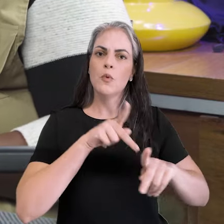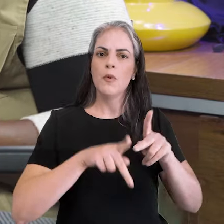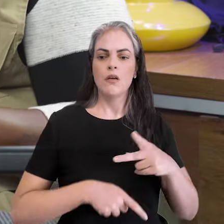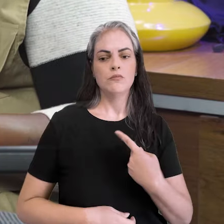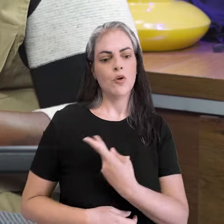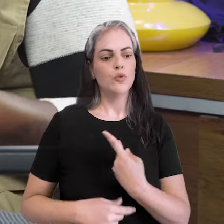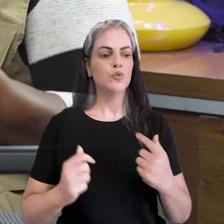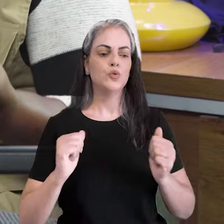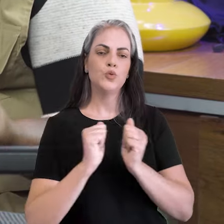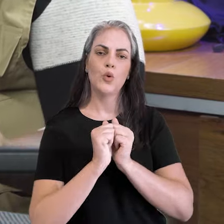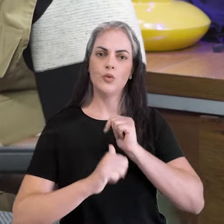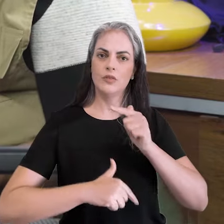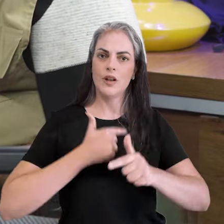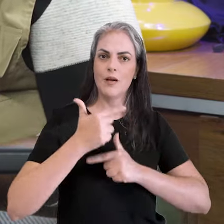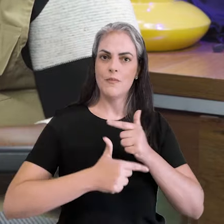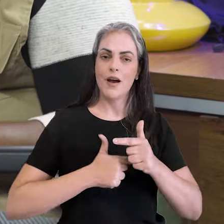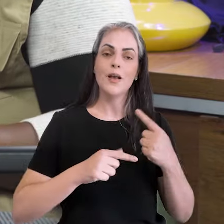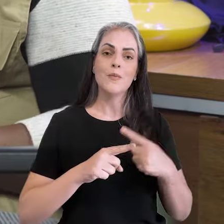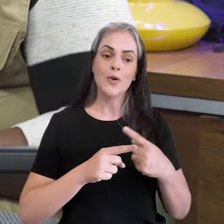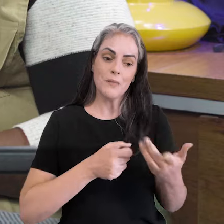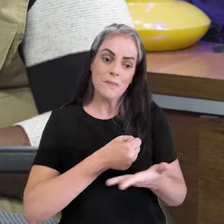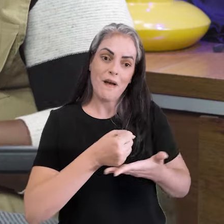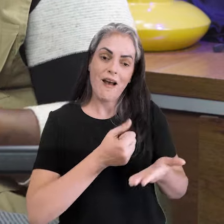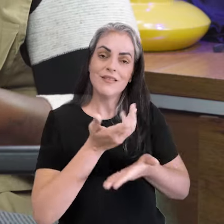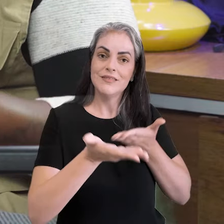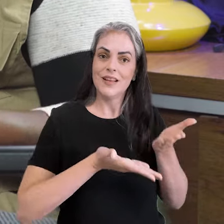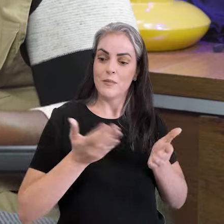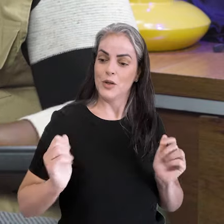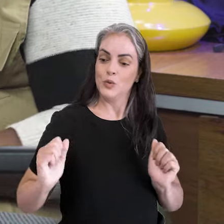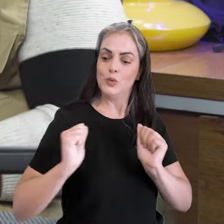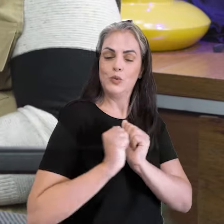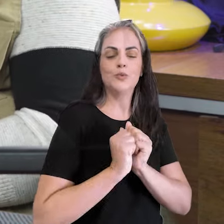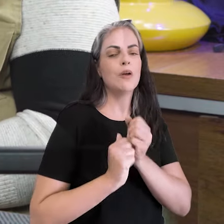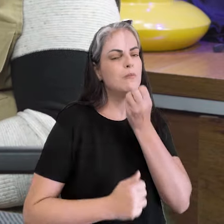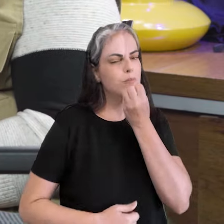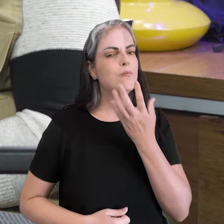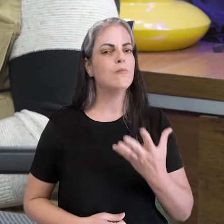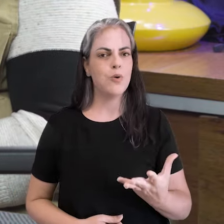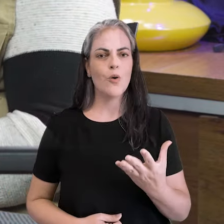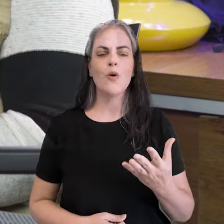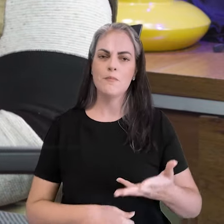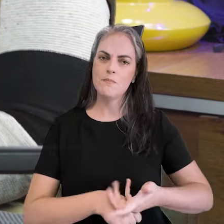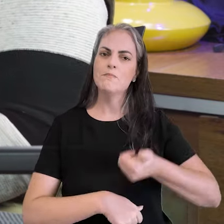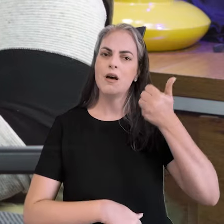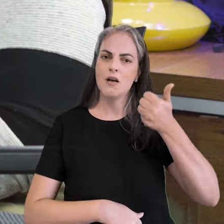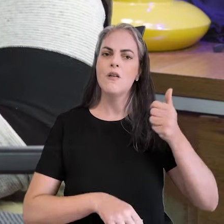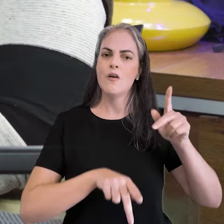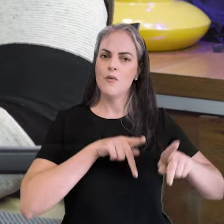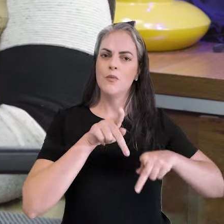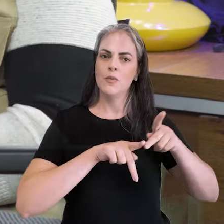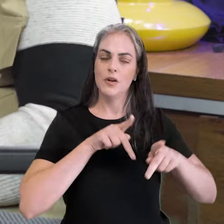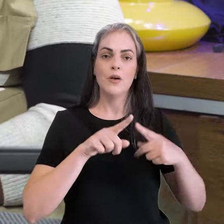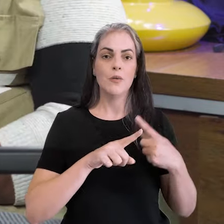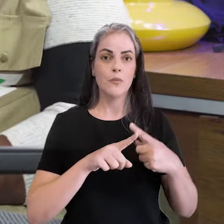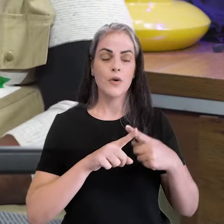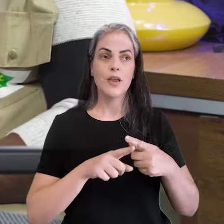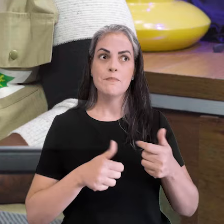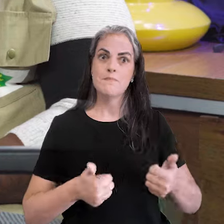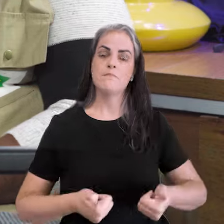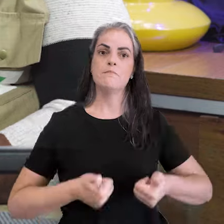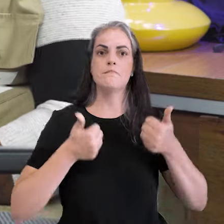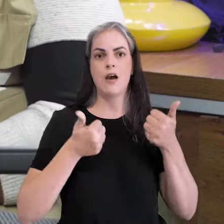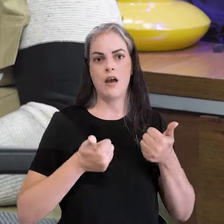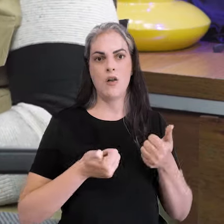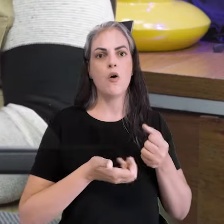caminha juntos, quando a atenção primária caminha junto. E isso é interessante para a população, que a gente consegue trazer uma assistência